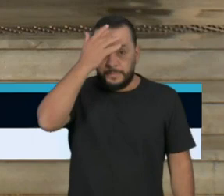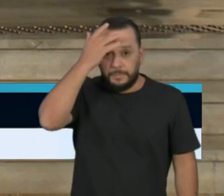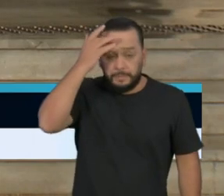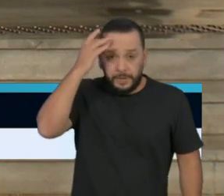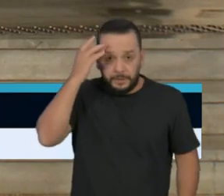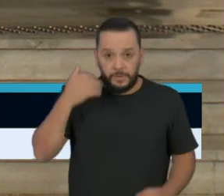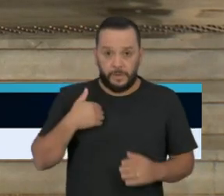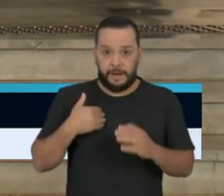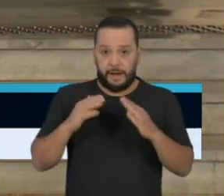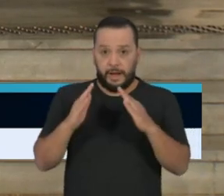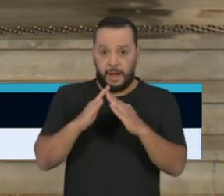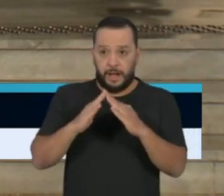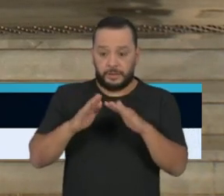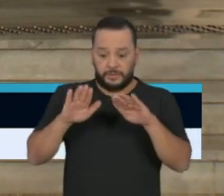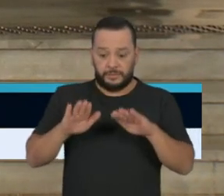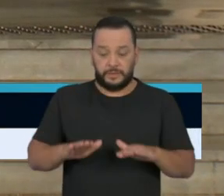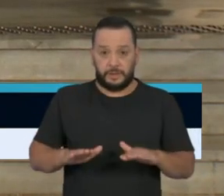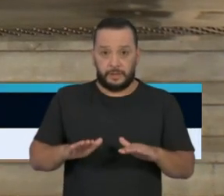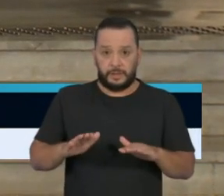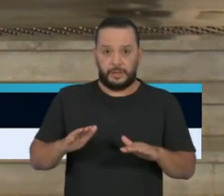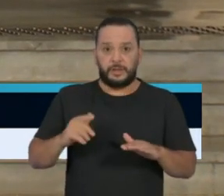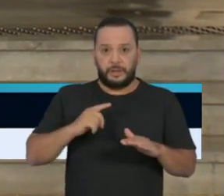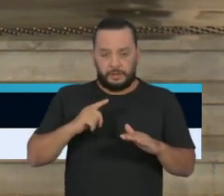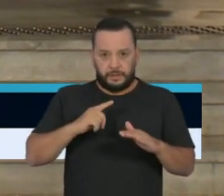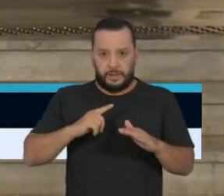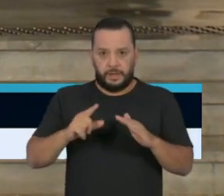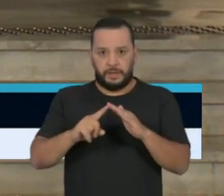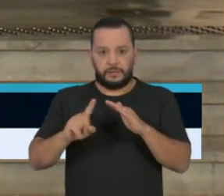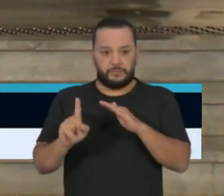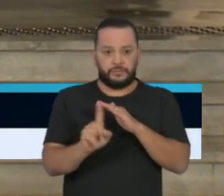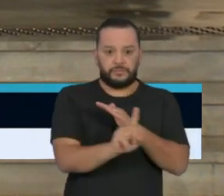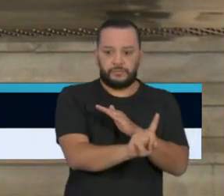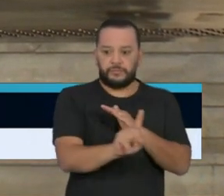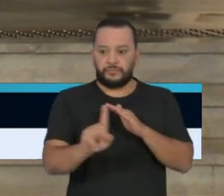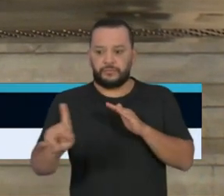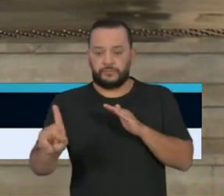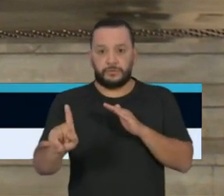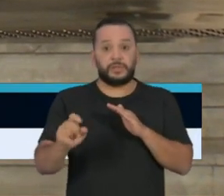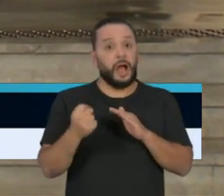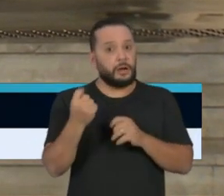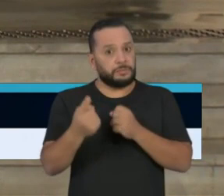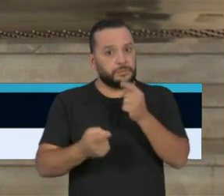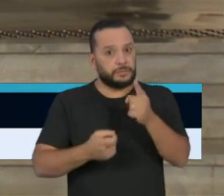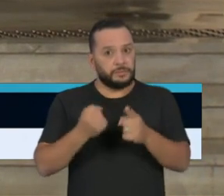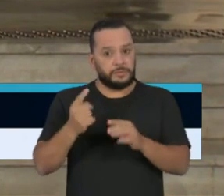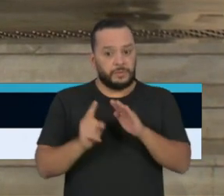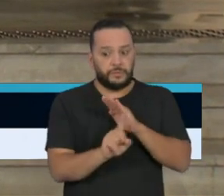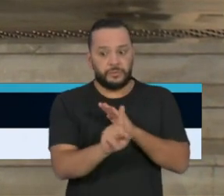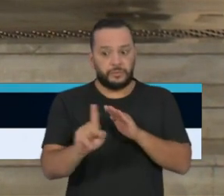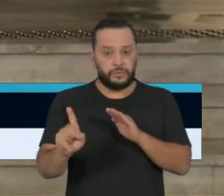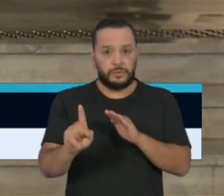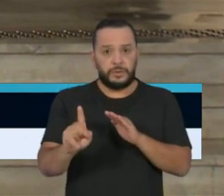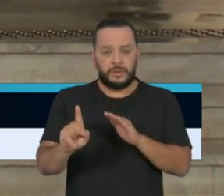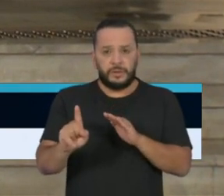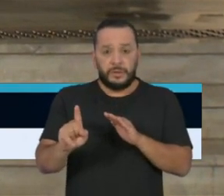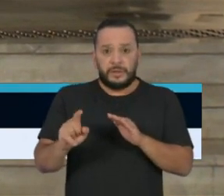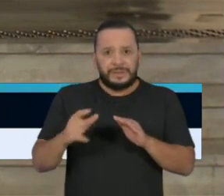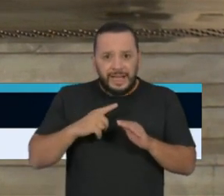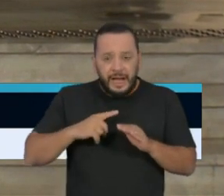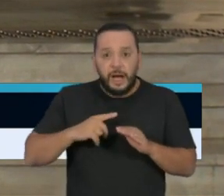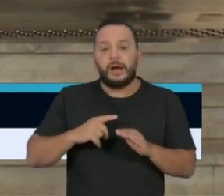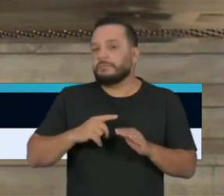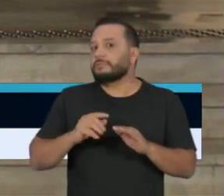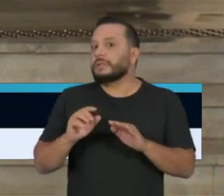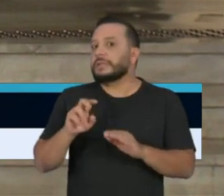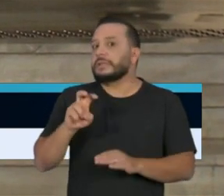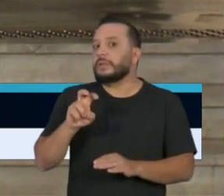nenhum país tem o índice de 50% que nós temos. Então, esse é um dado muito importante e que revela